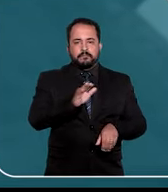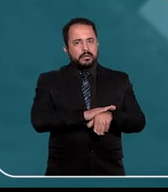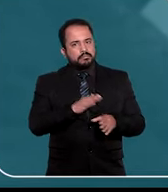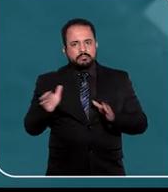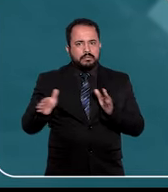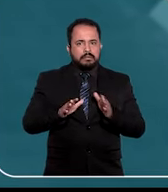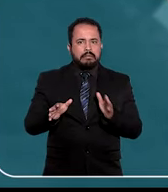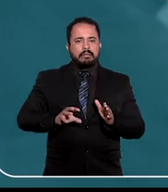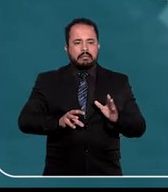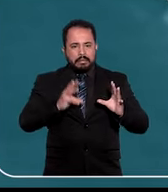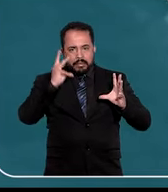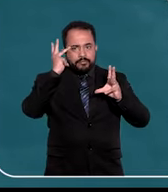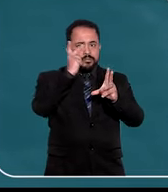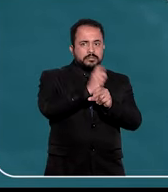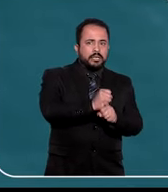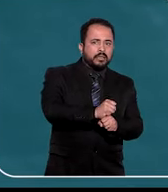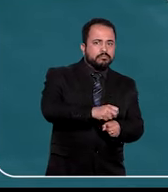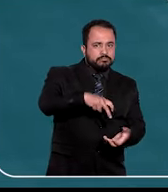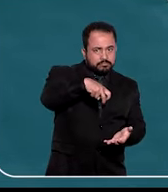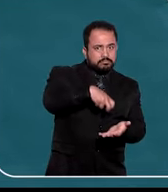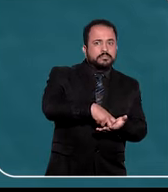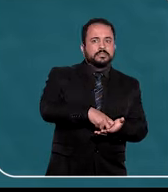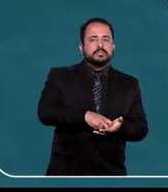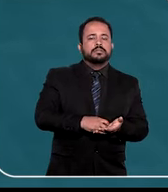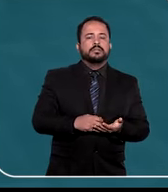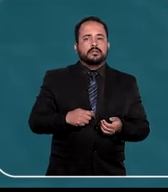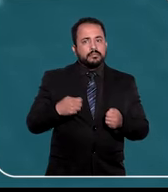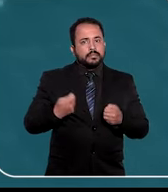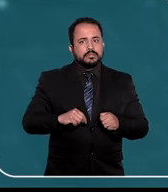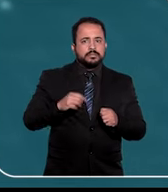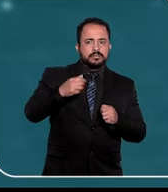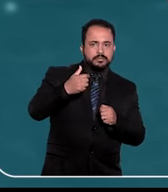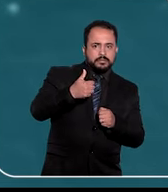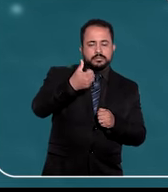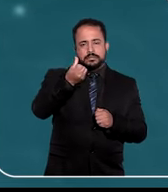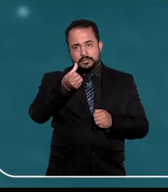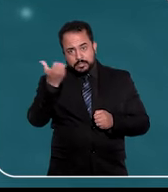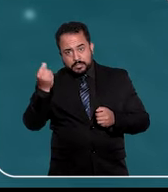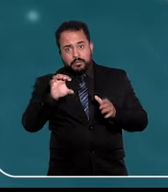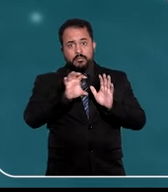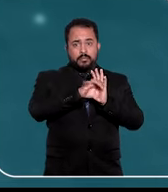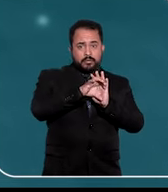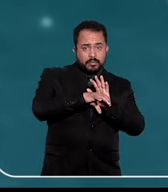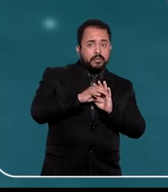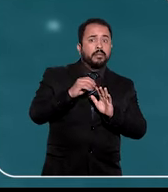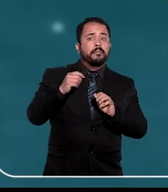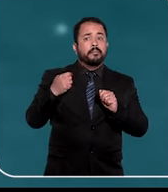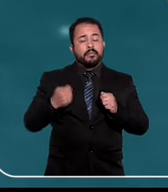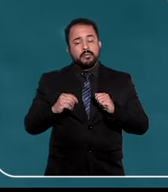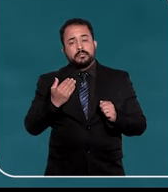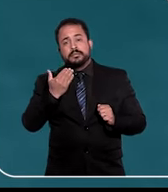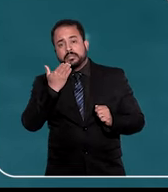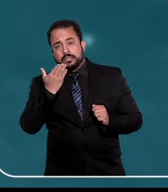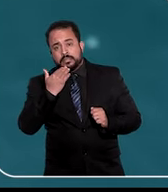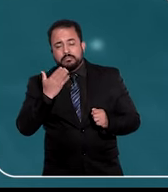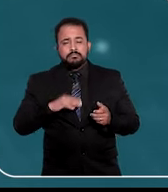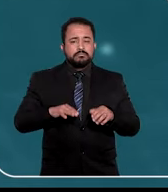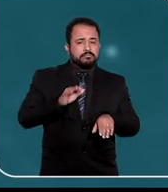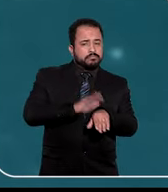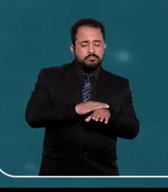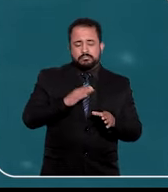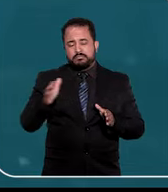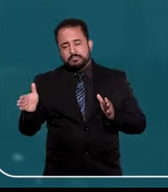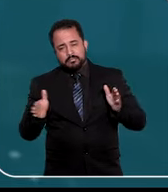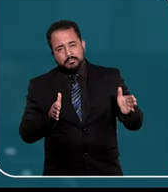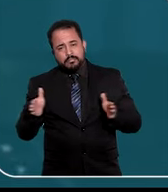Não há prazo determinado para solicitar a revisão criminal. Conforme o artigo 622 do Código de Processo